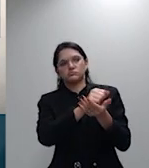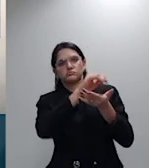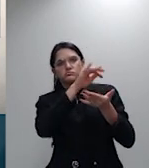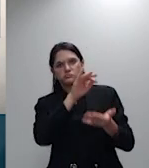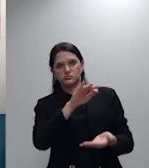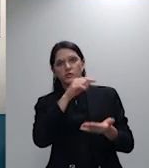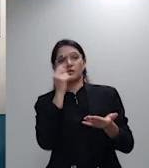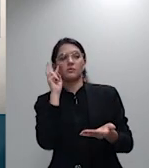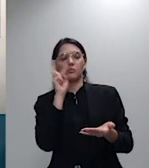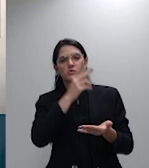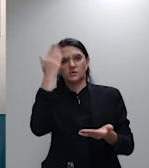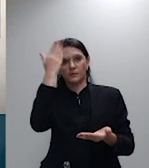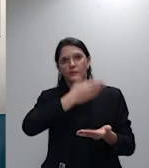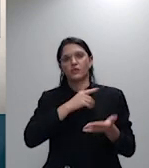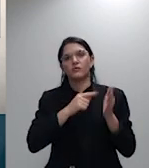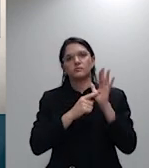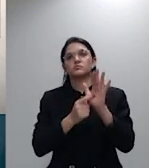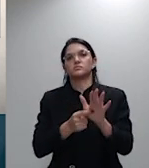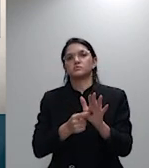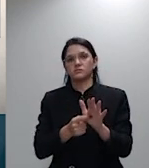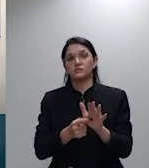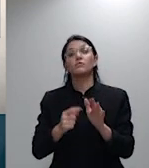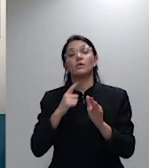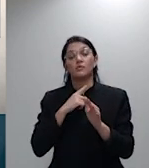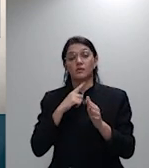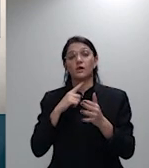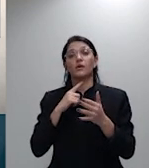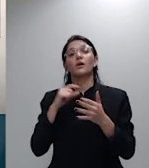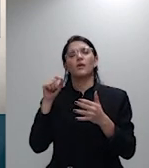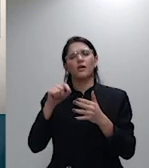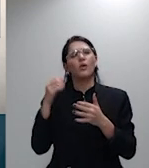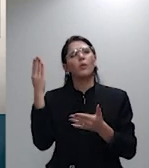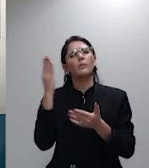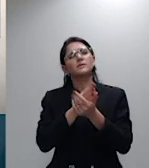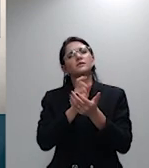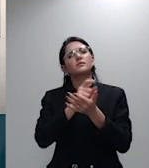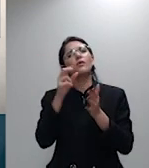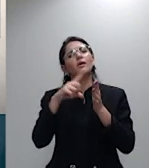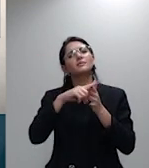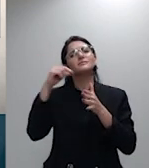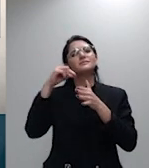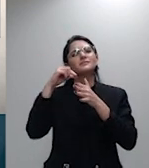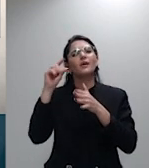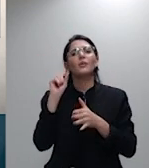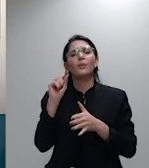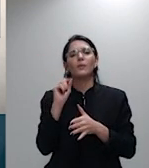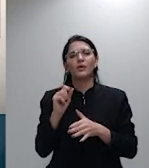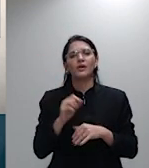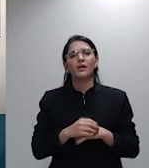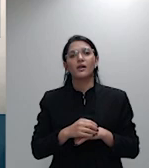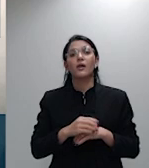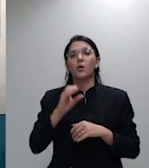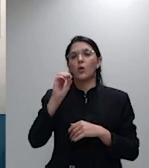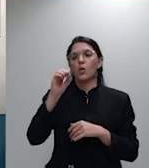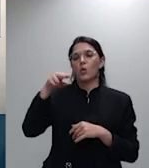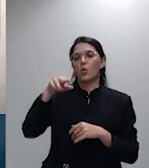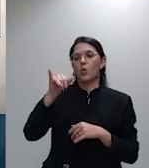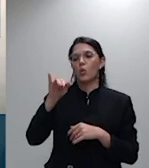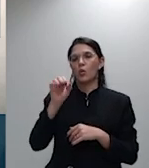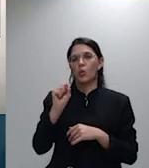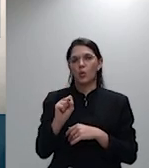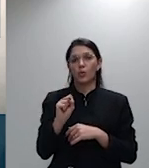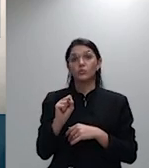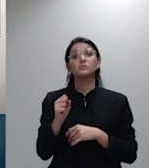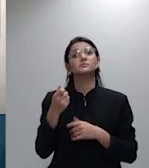E nesse aresto, destaco ainda, é ônus probatório da parte que contestou a